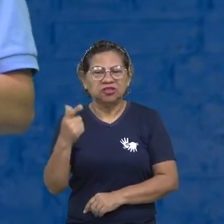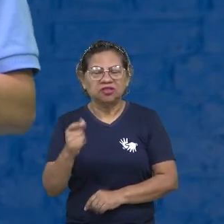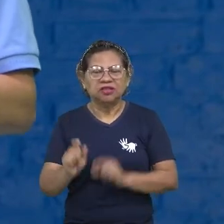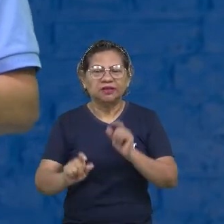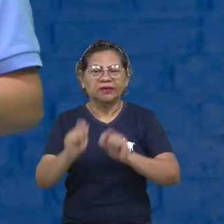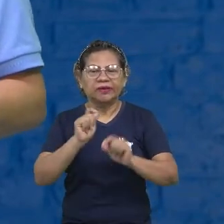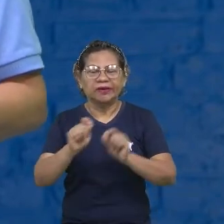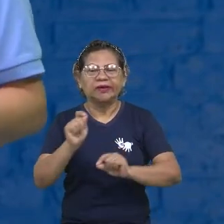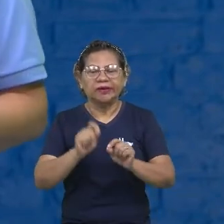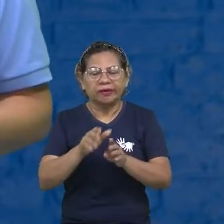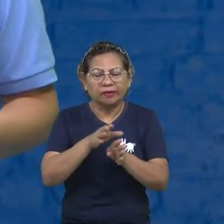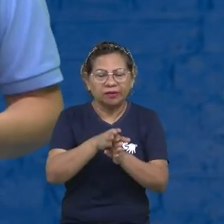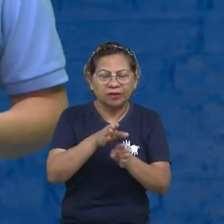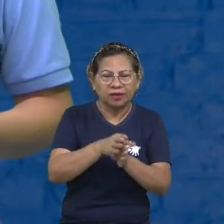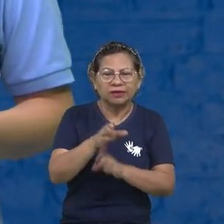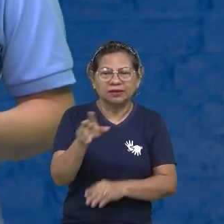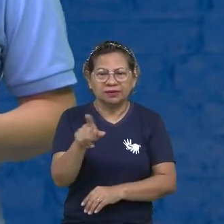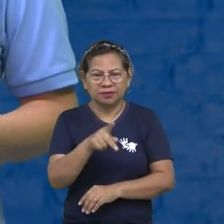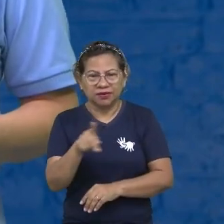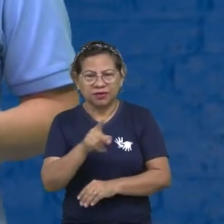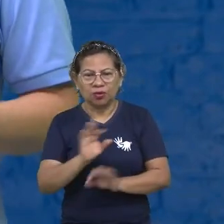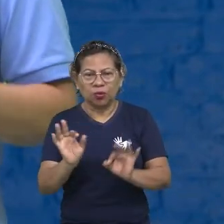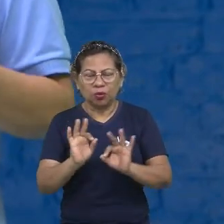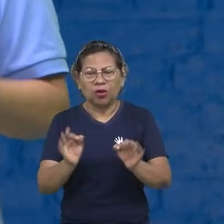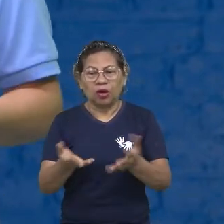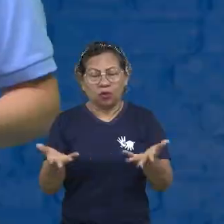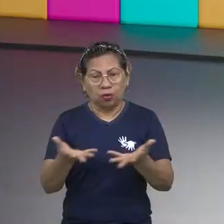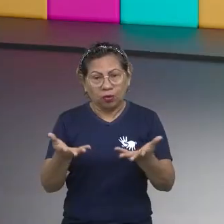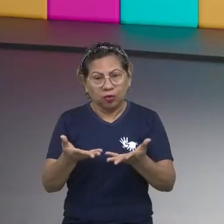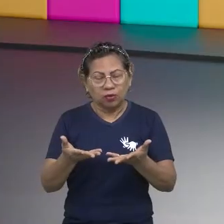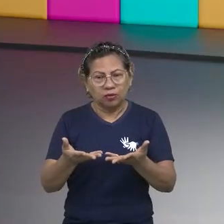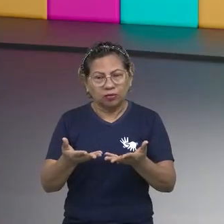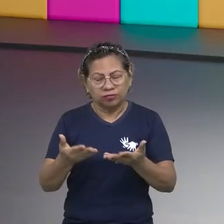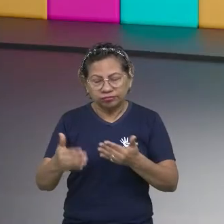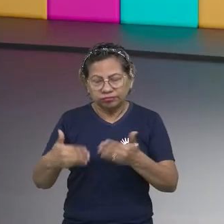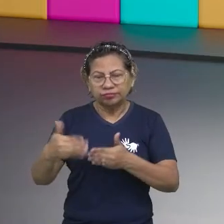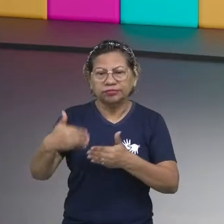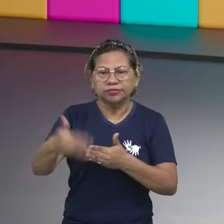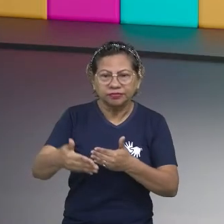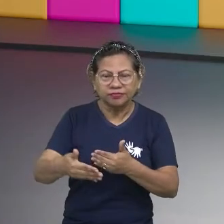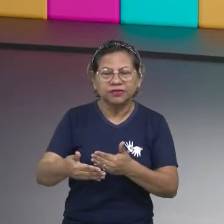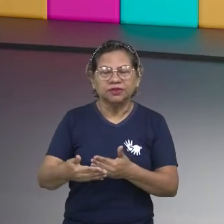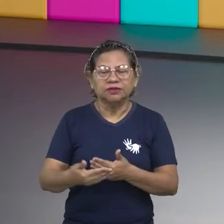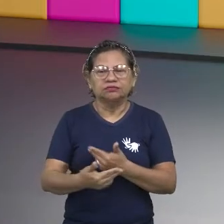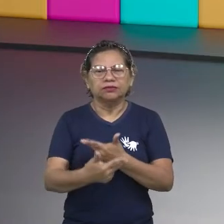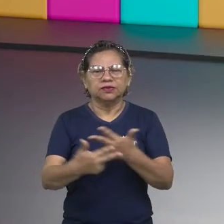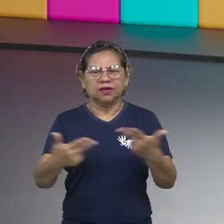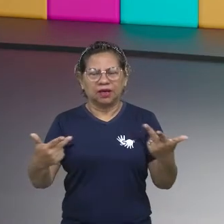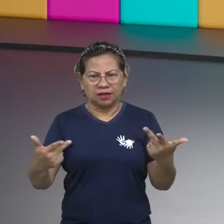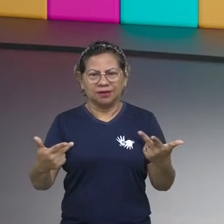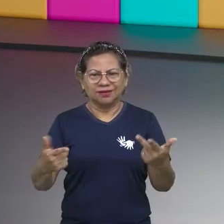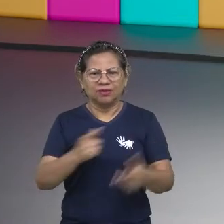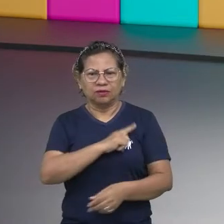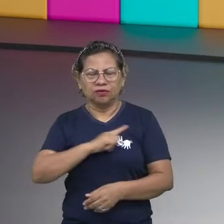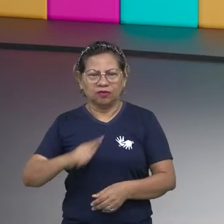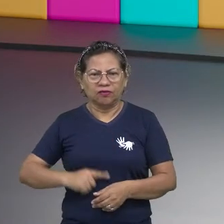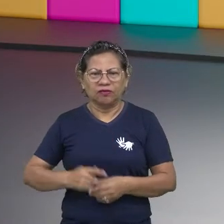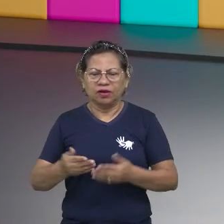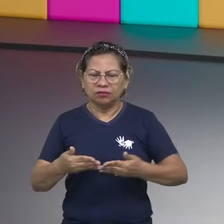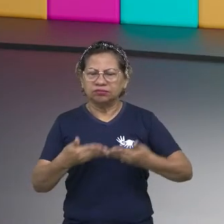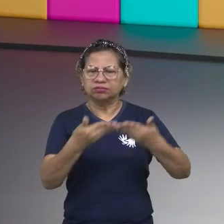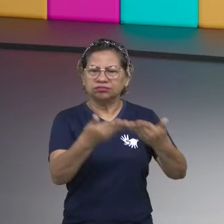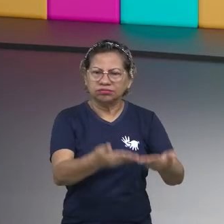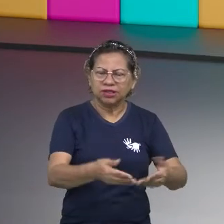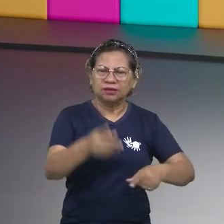Hoje eu vejo os projetos do governo, tanta coisa material que é cedido. Mas o que eu escuto